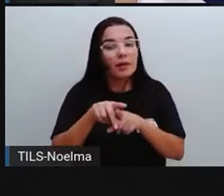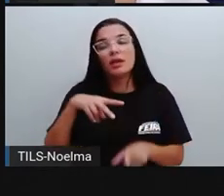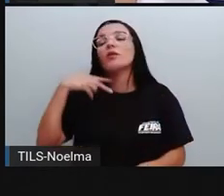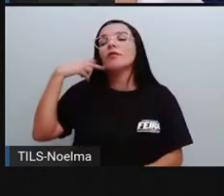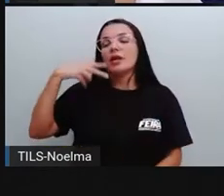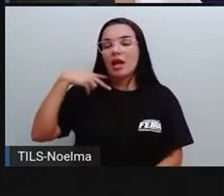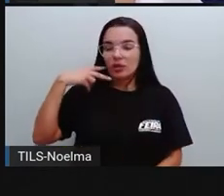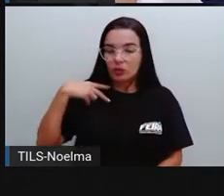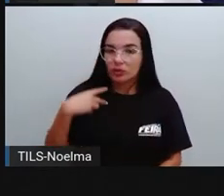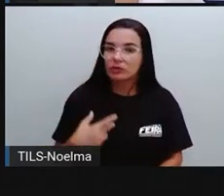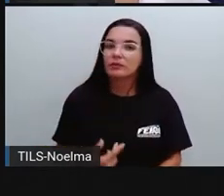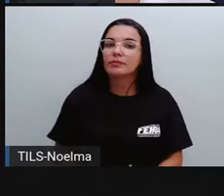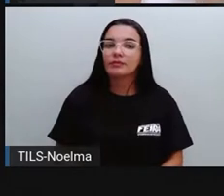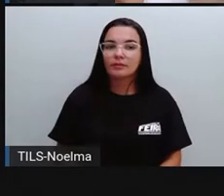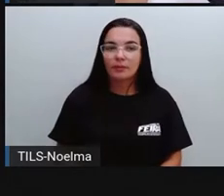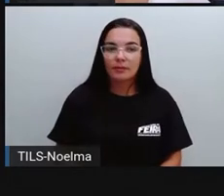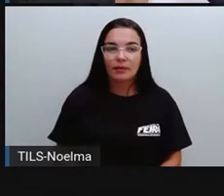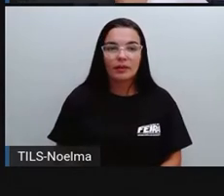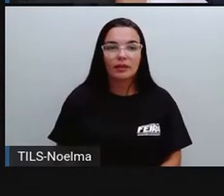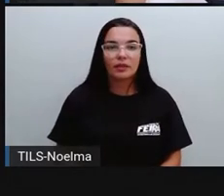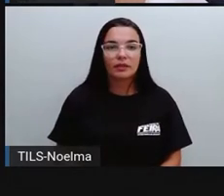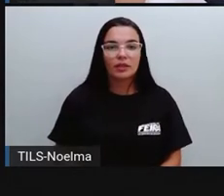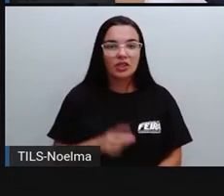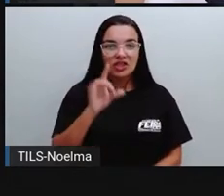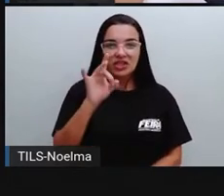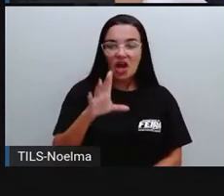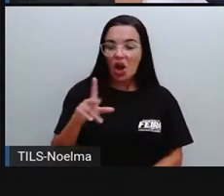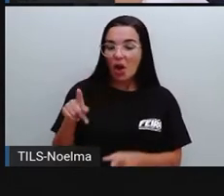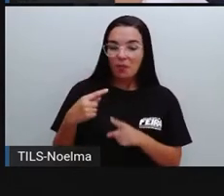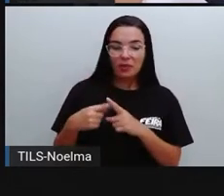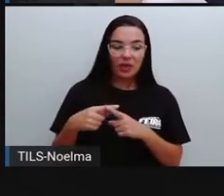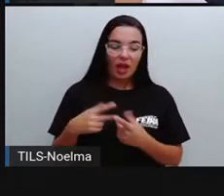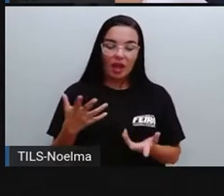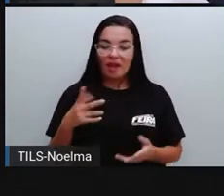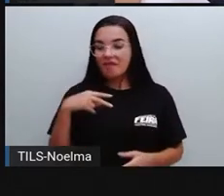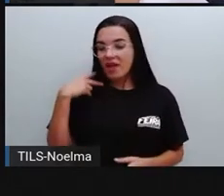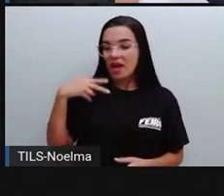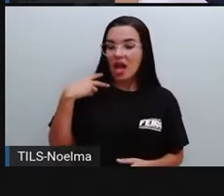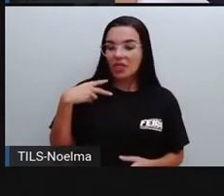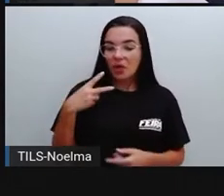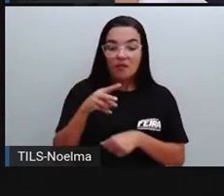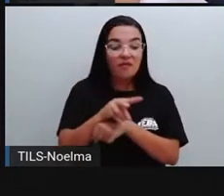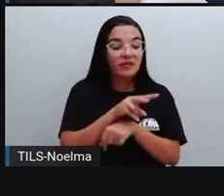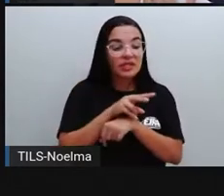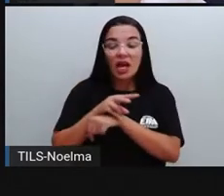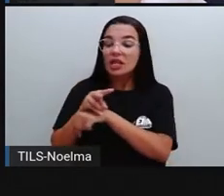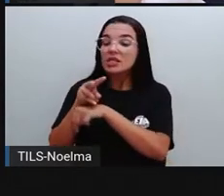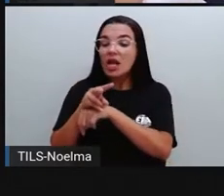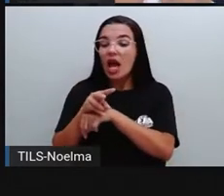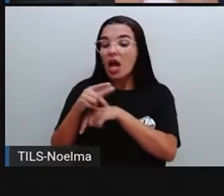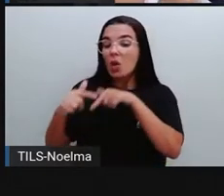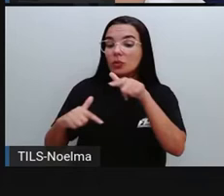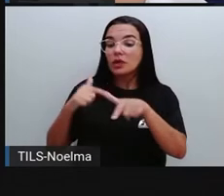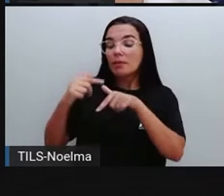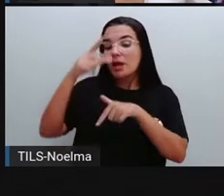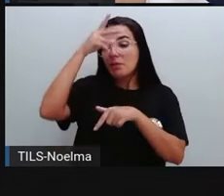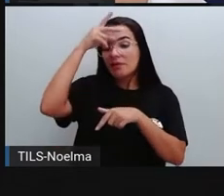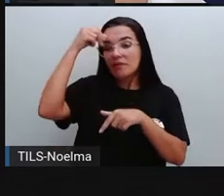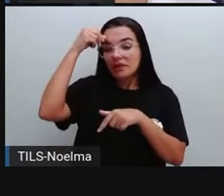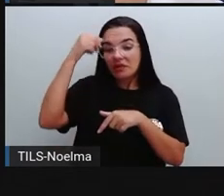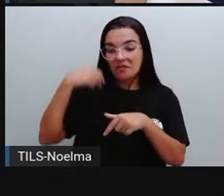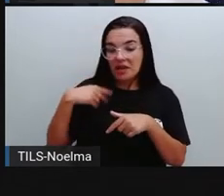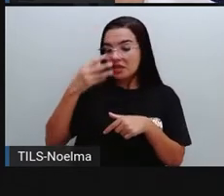até mesmo os vereadores. Então, não é porque o vereador vai fiscalizar o trabalho do prefeito, que ele vai também